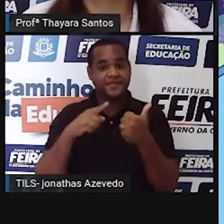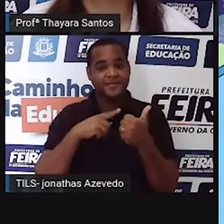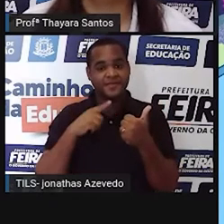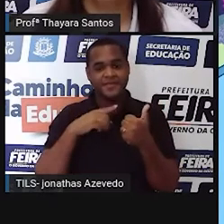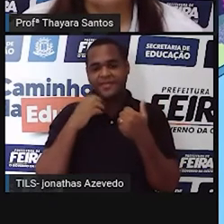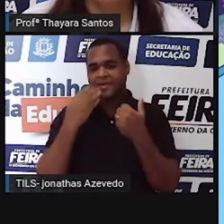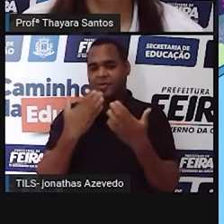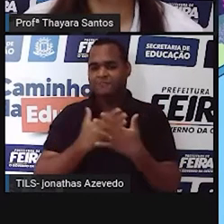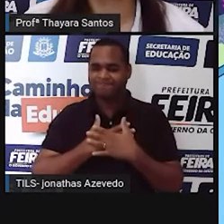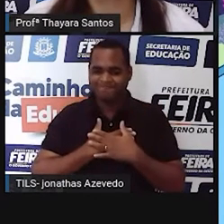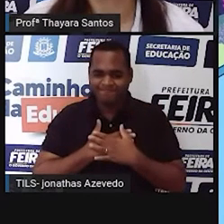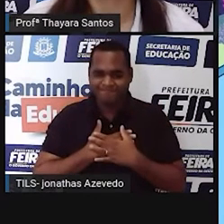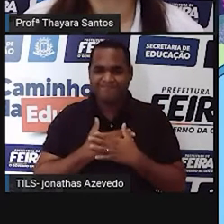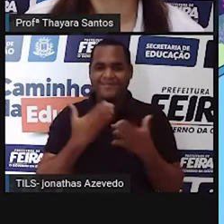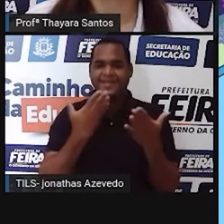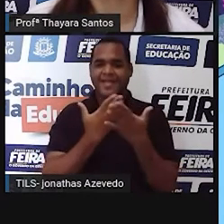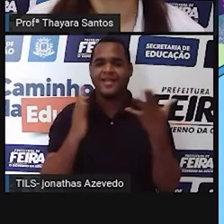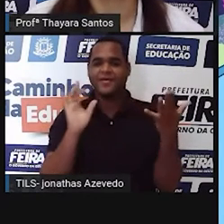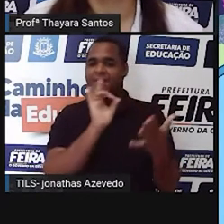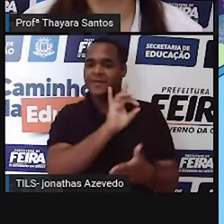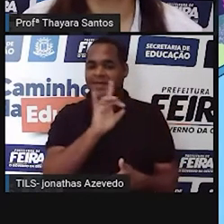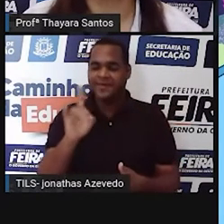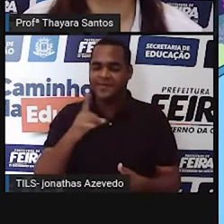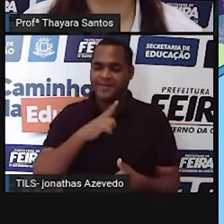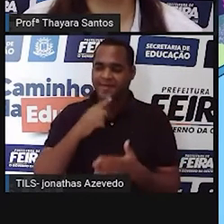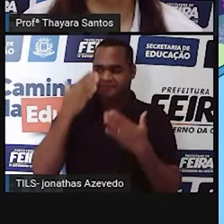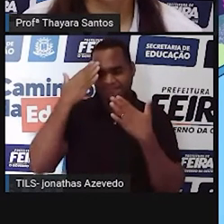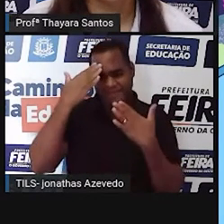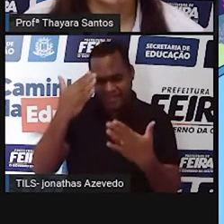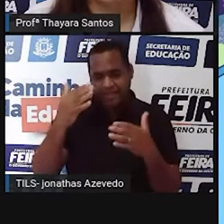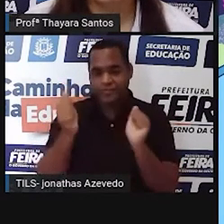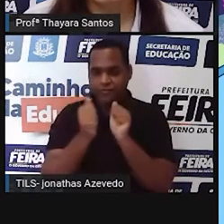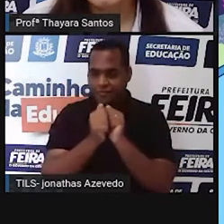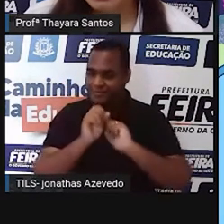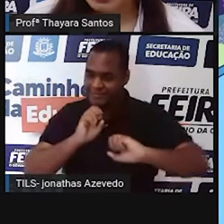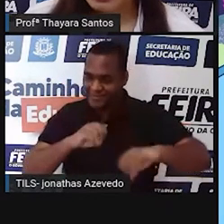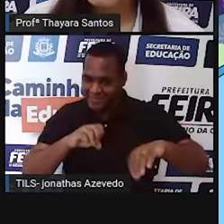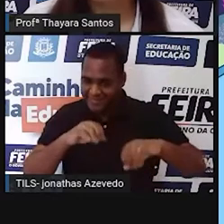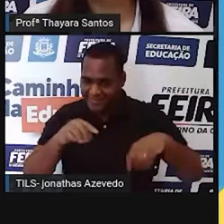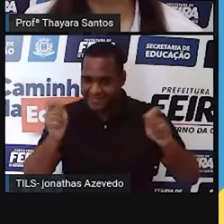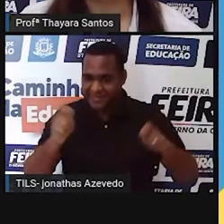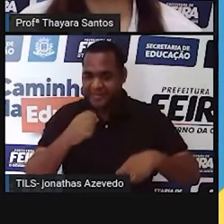bom que vocês estão aqui com a gente. Muito obrigada por estarem aqui acompanhando as nossas aulas.